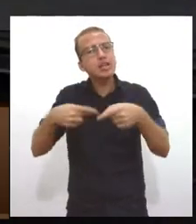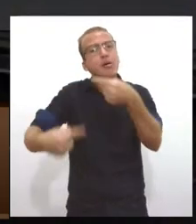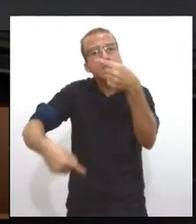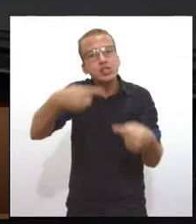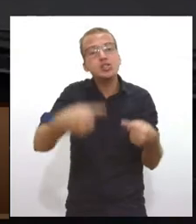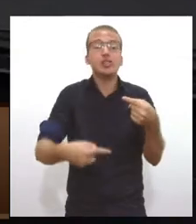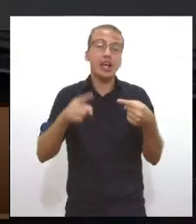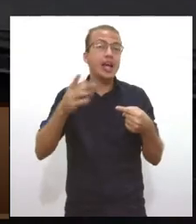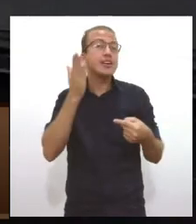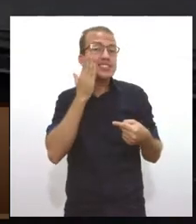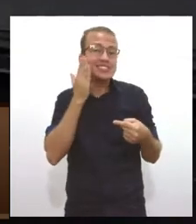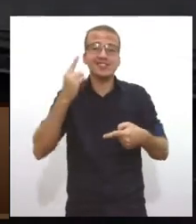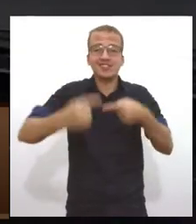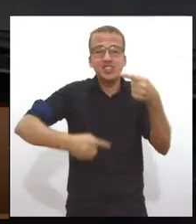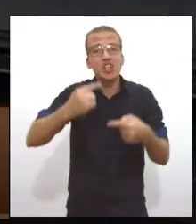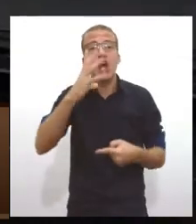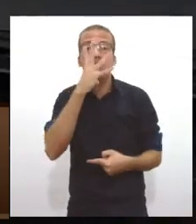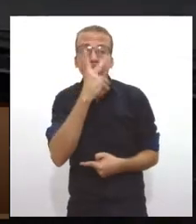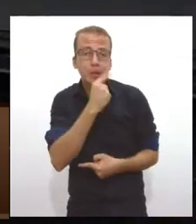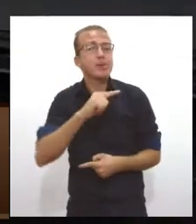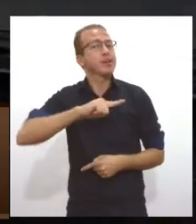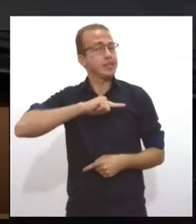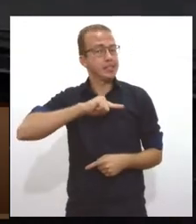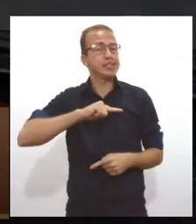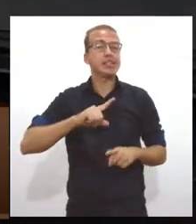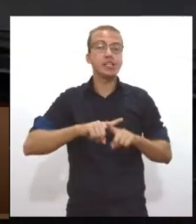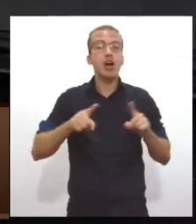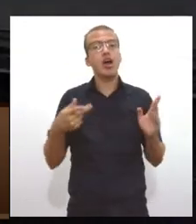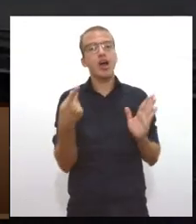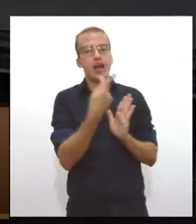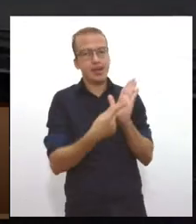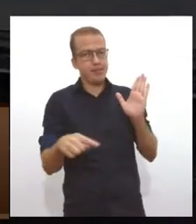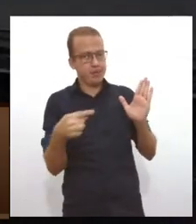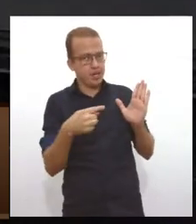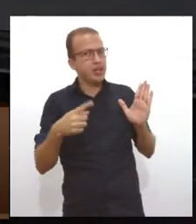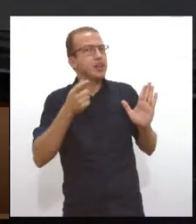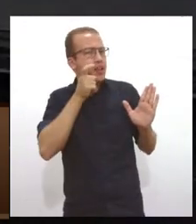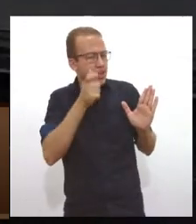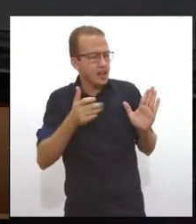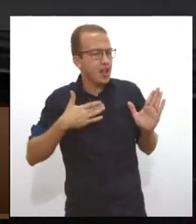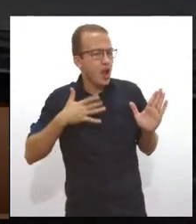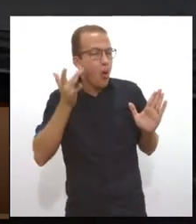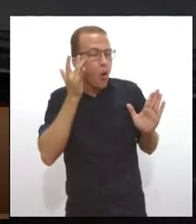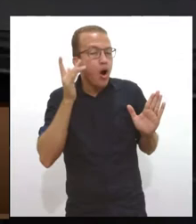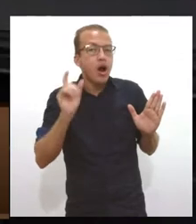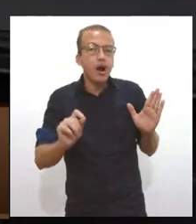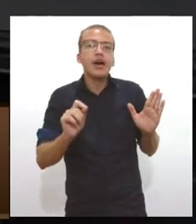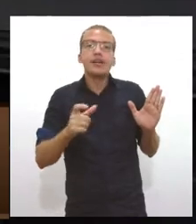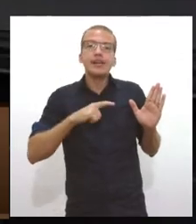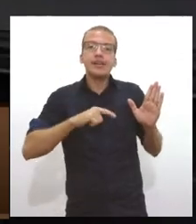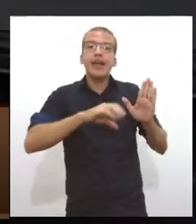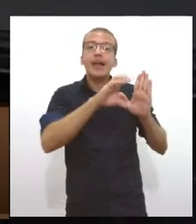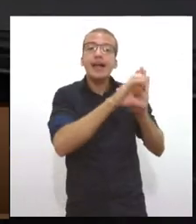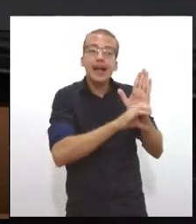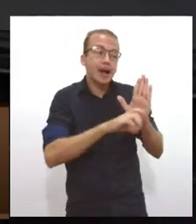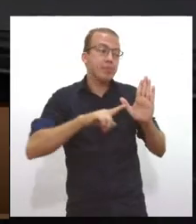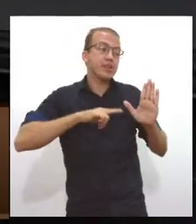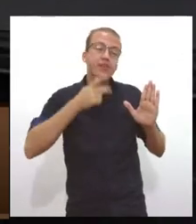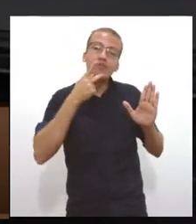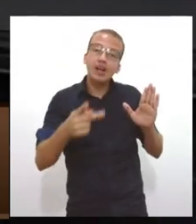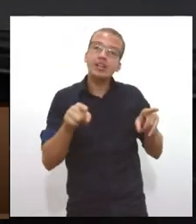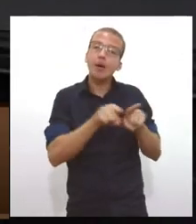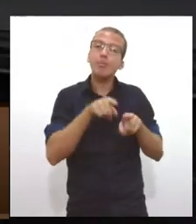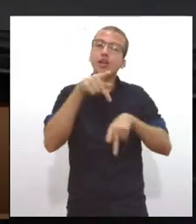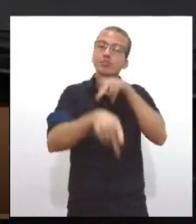projeto é uma coisa muito interessante. Ele traz um capítulo com vários artigos relacionados à participação popular, à participação